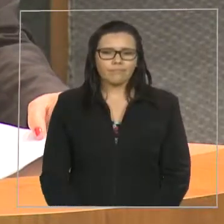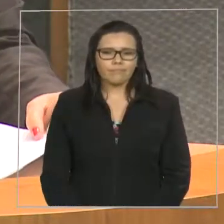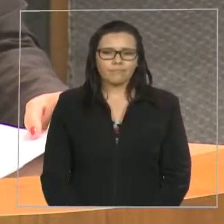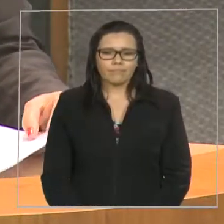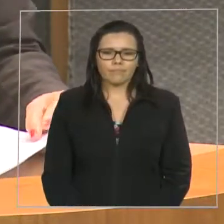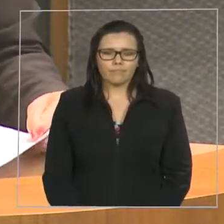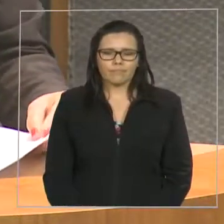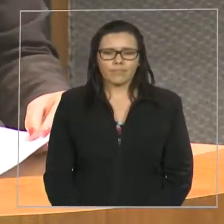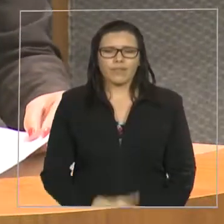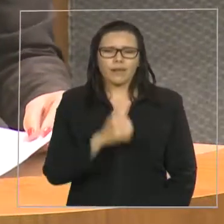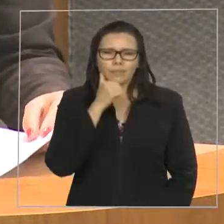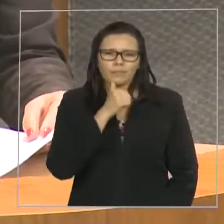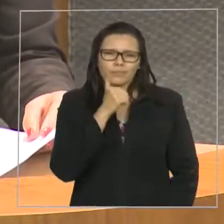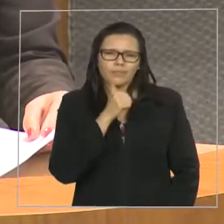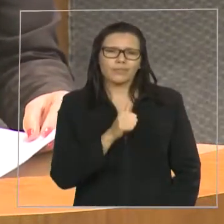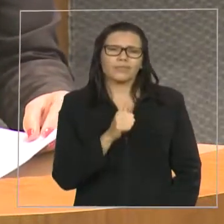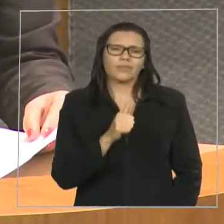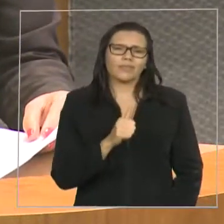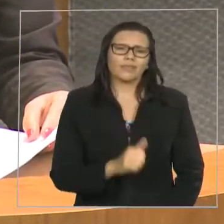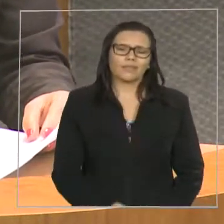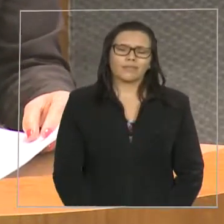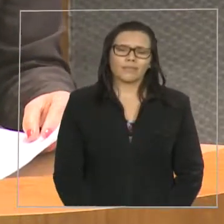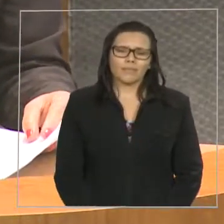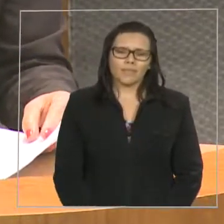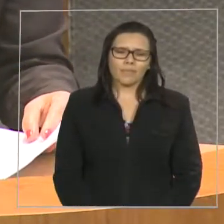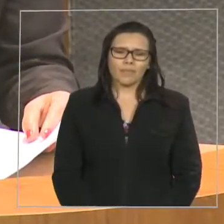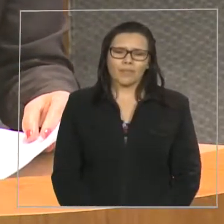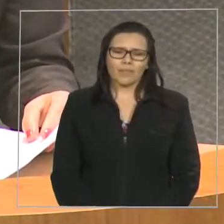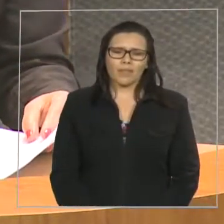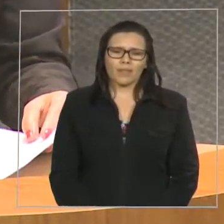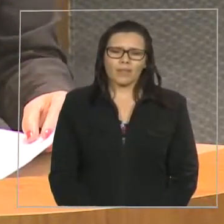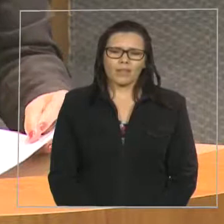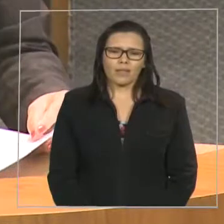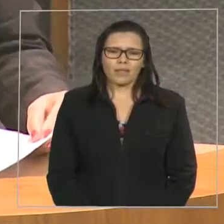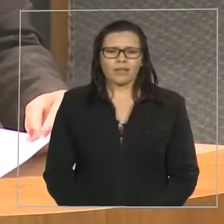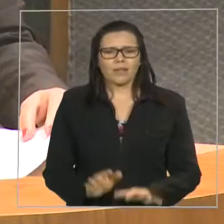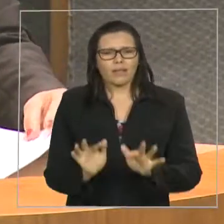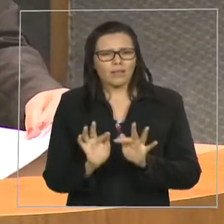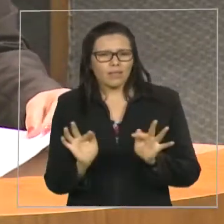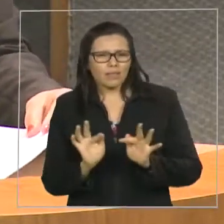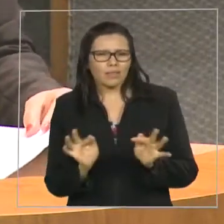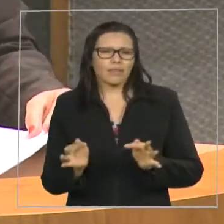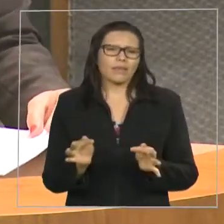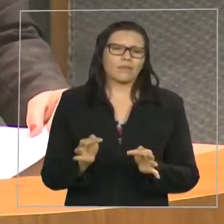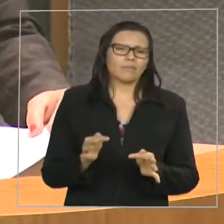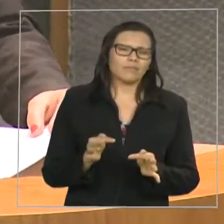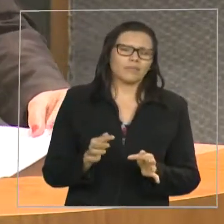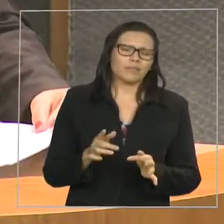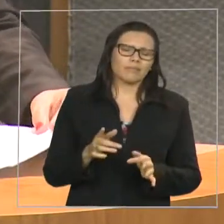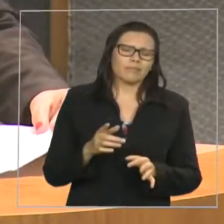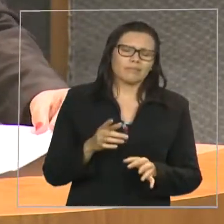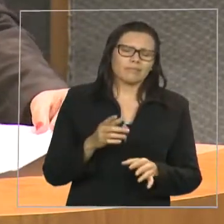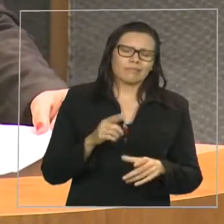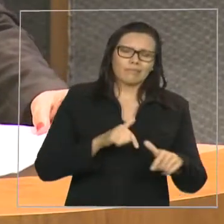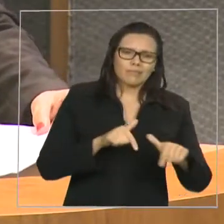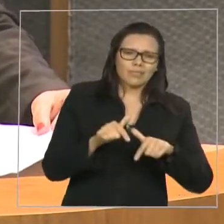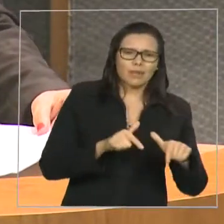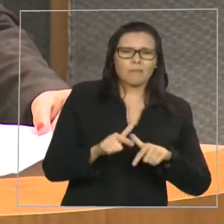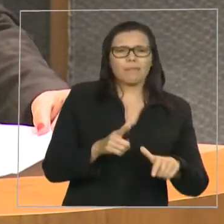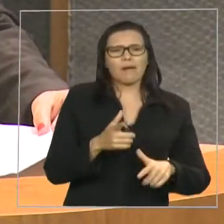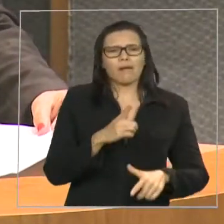desde aquela que tem, quem sabe, uma quebradeira de coco, que tem uma associação,